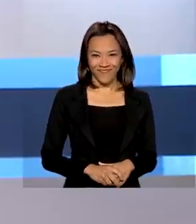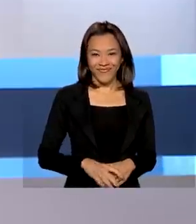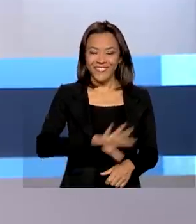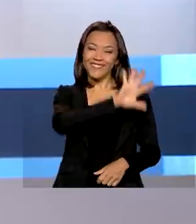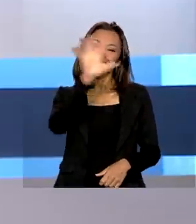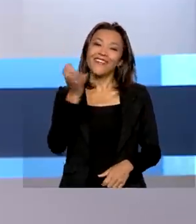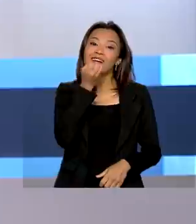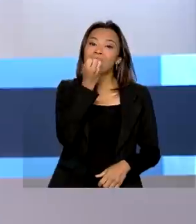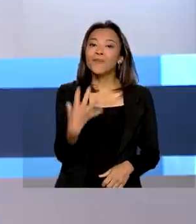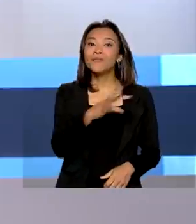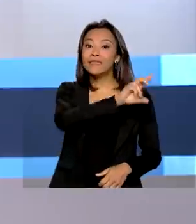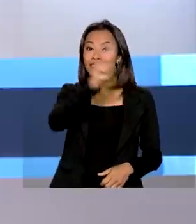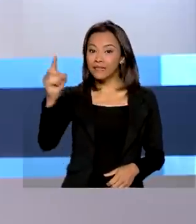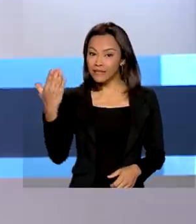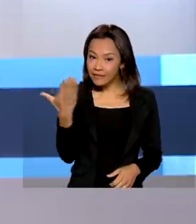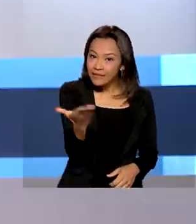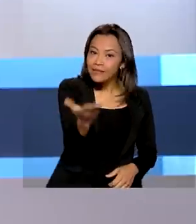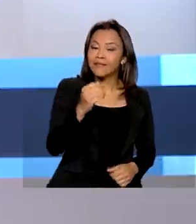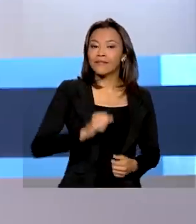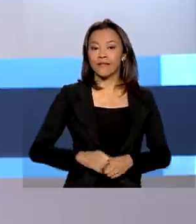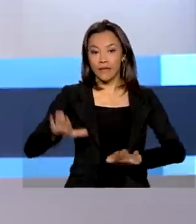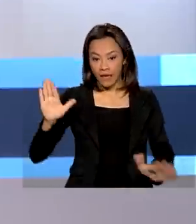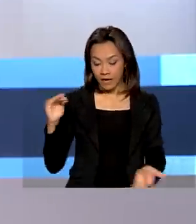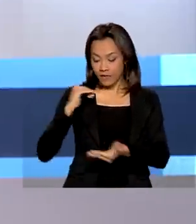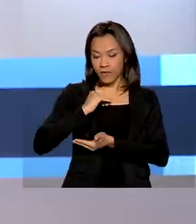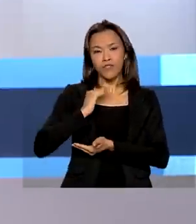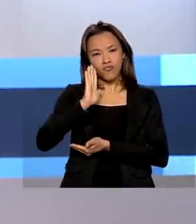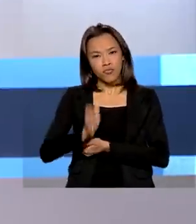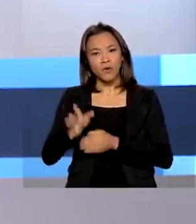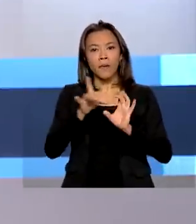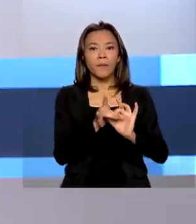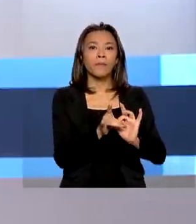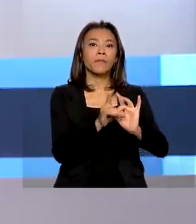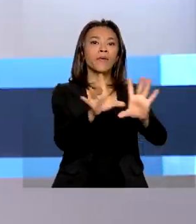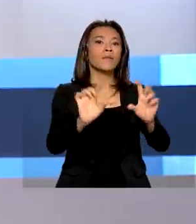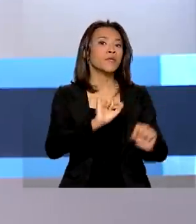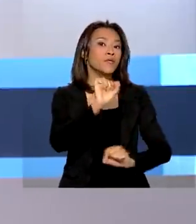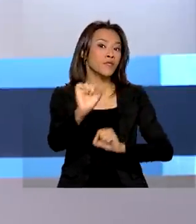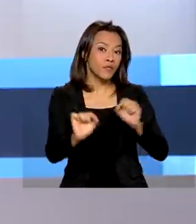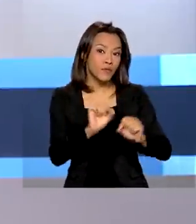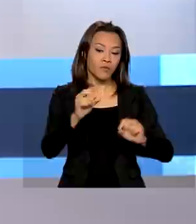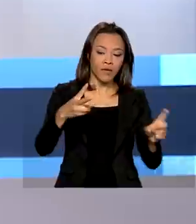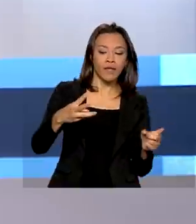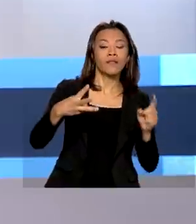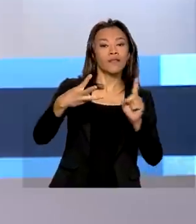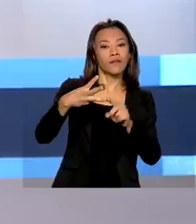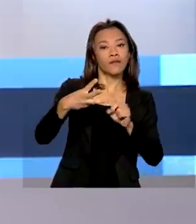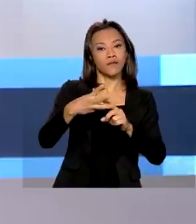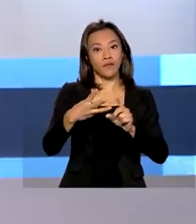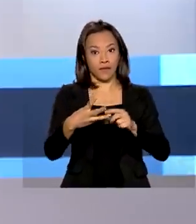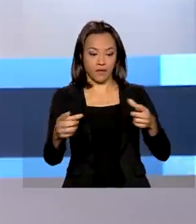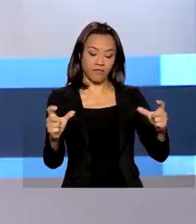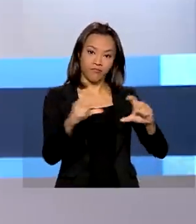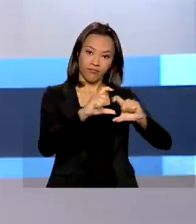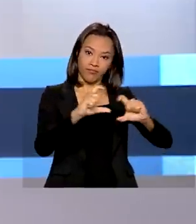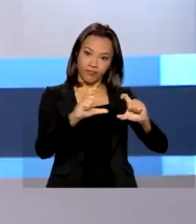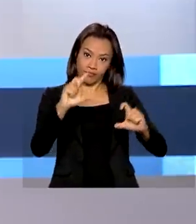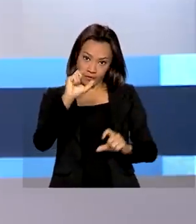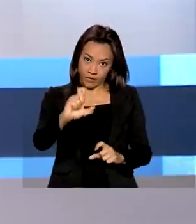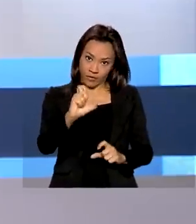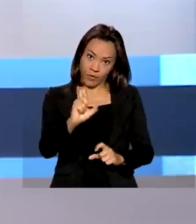Olá, bom dia pra você. Anvisa autoriza a inclusão da dose de reforço na bula da vacina da Pfizer.